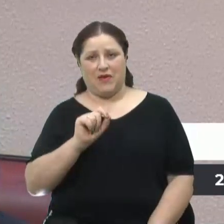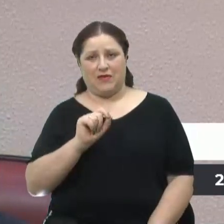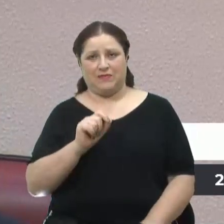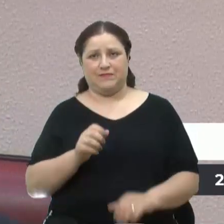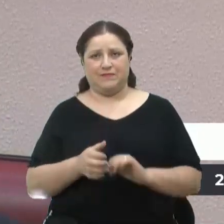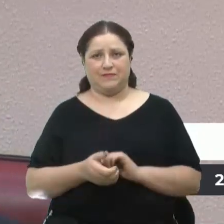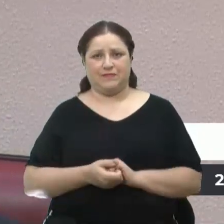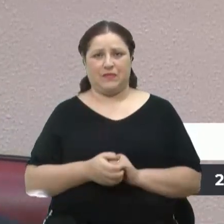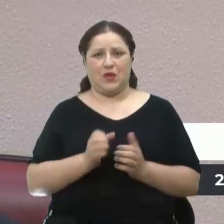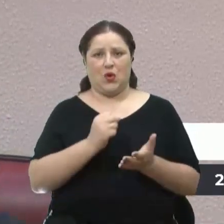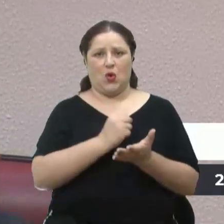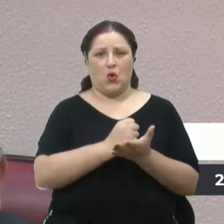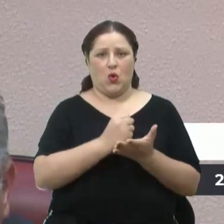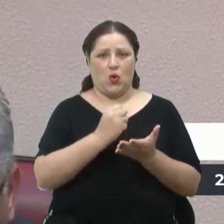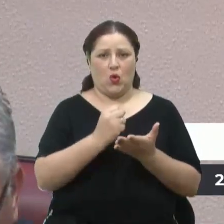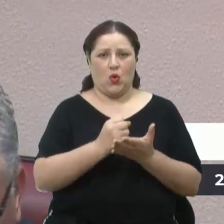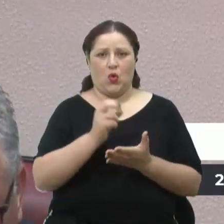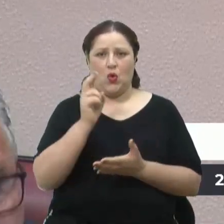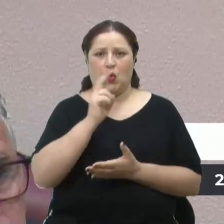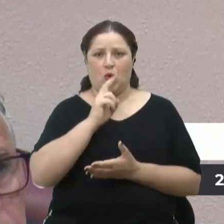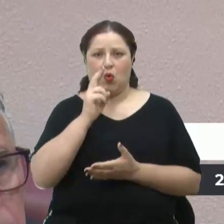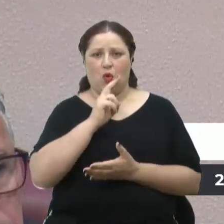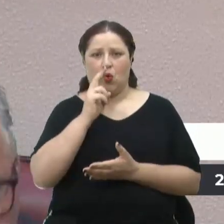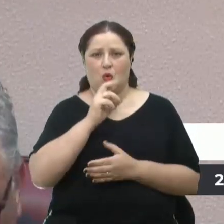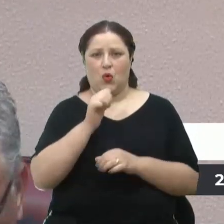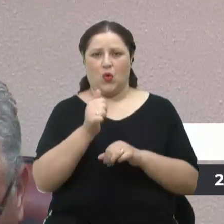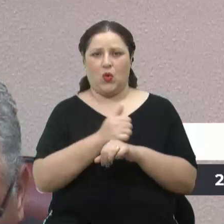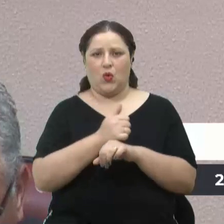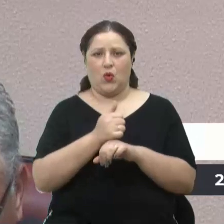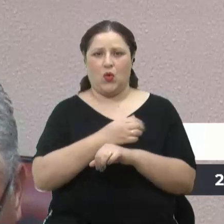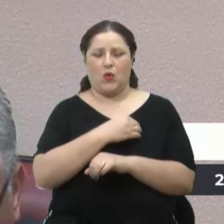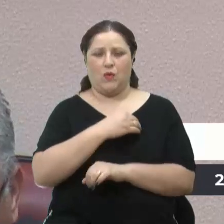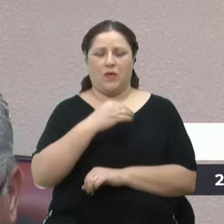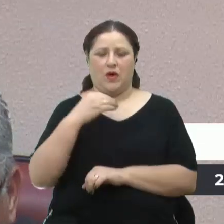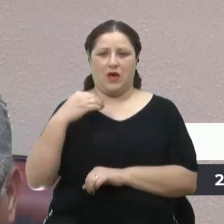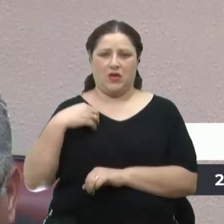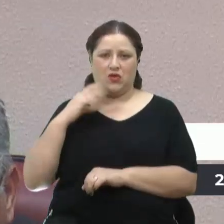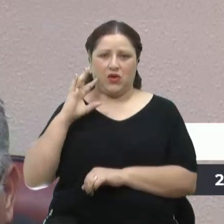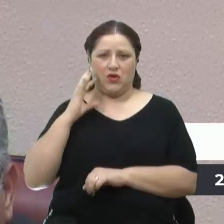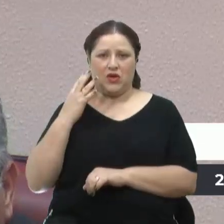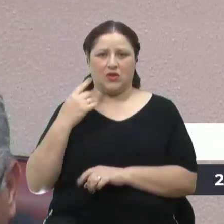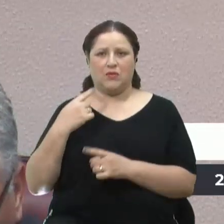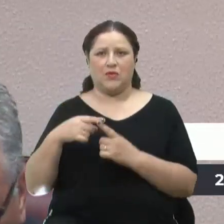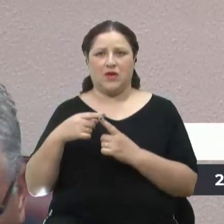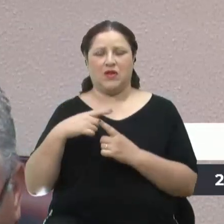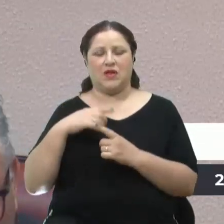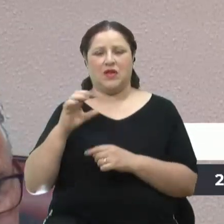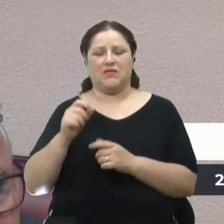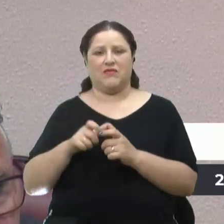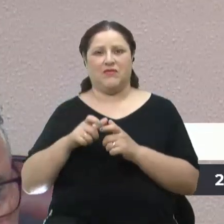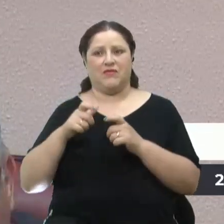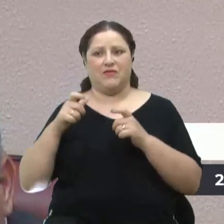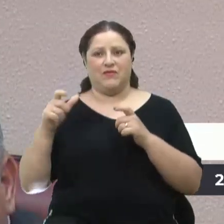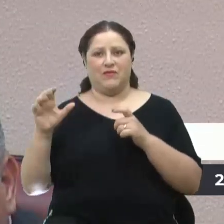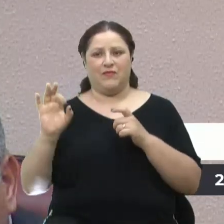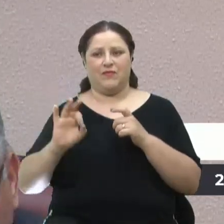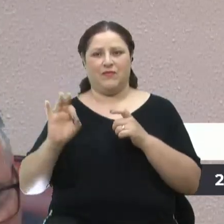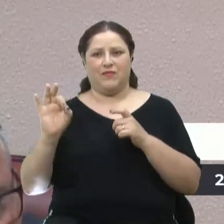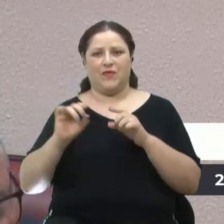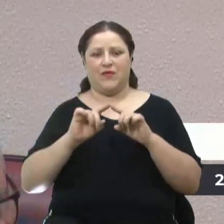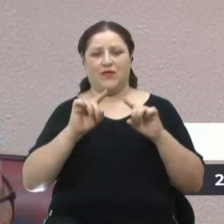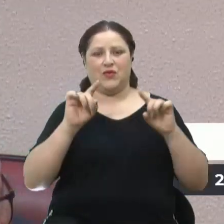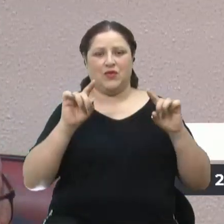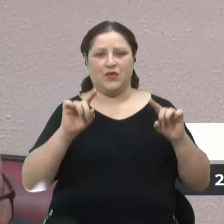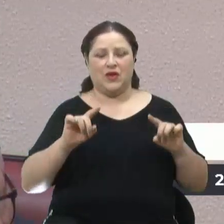a contratação emergencial de profissionais médicos decorre, contudo, do alto percentual de nomeados que não